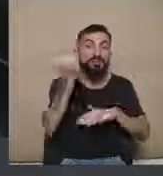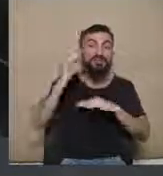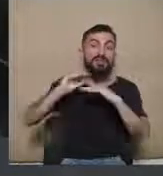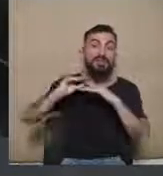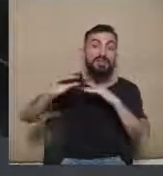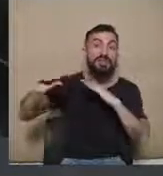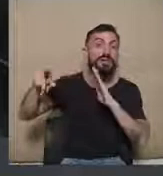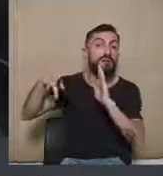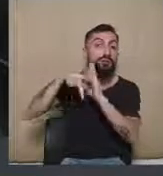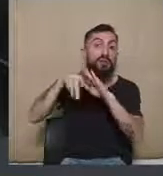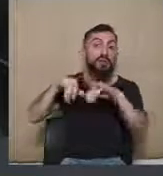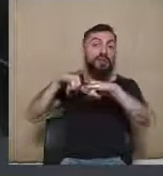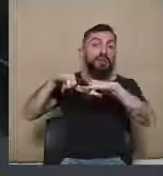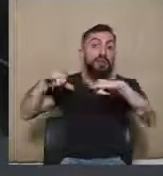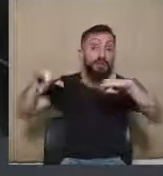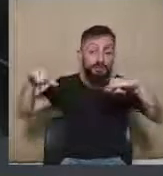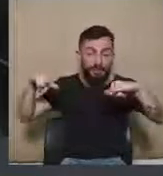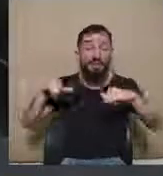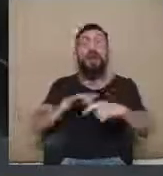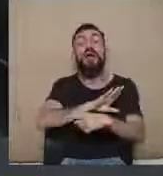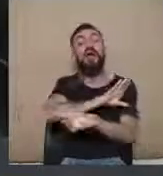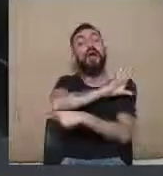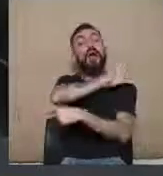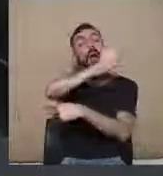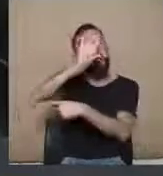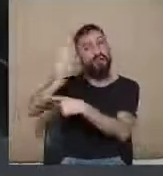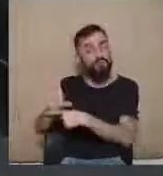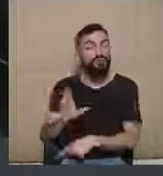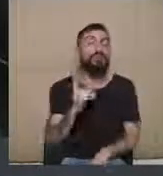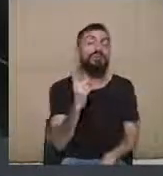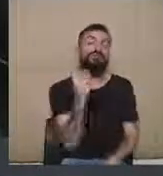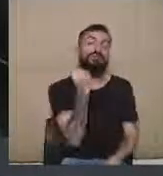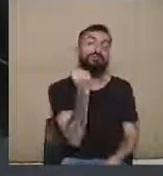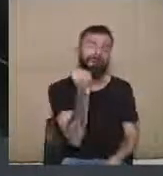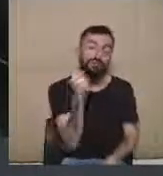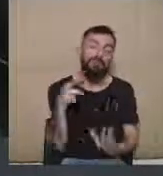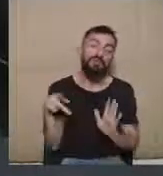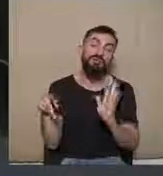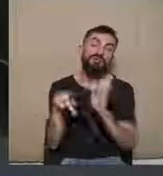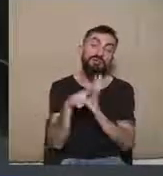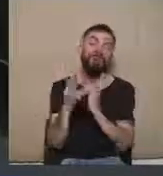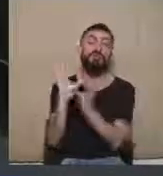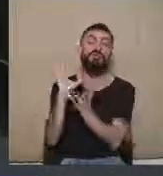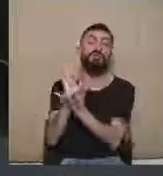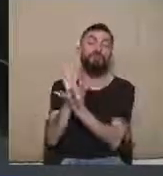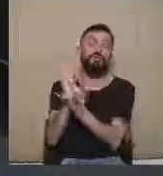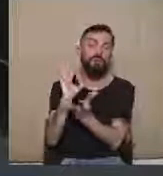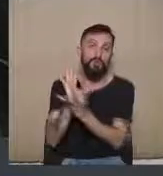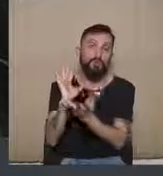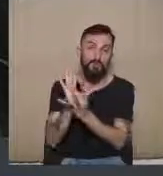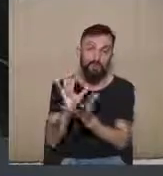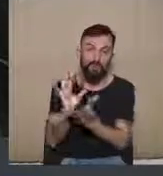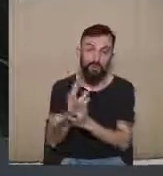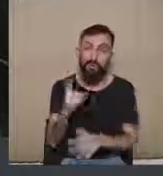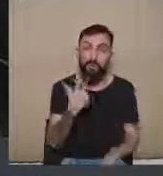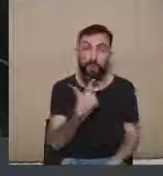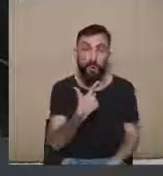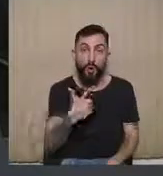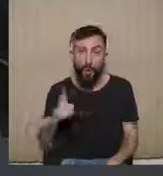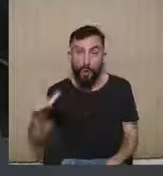direcionam valores para turbinar campanhas de determinados